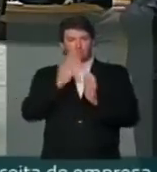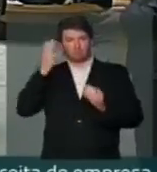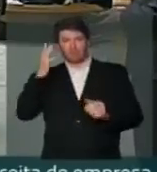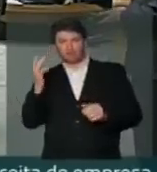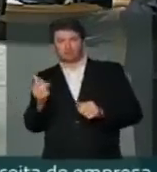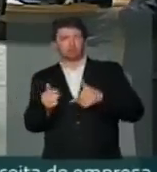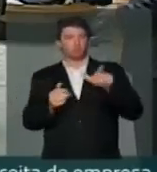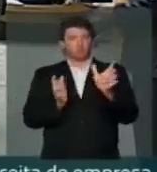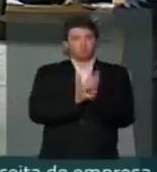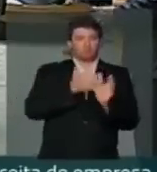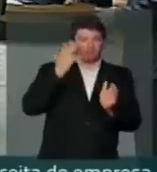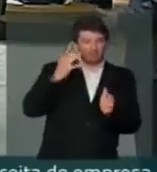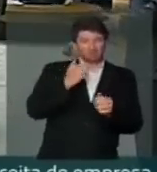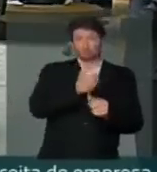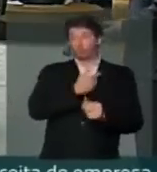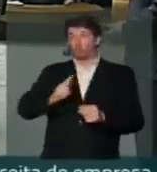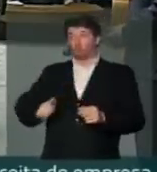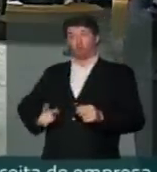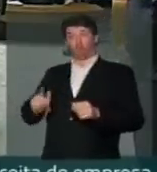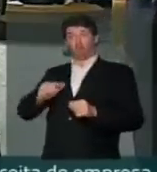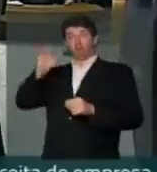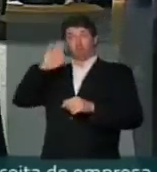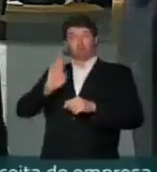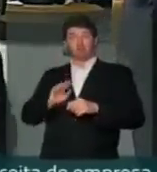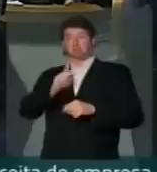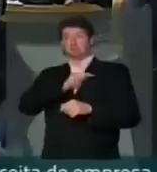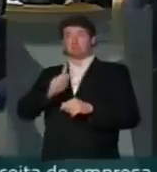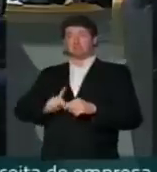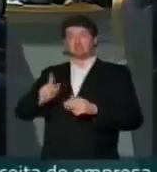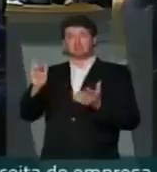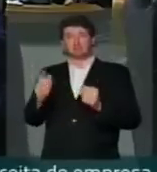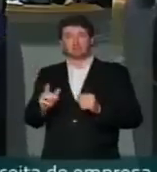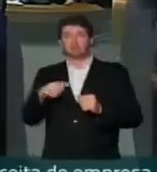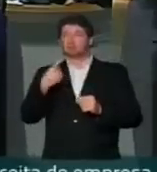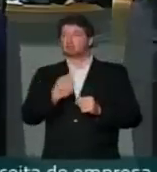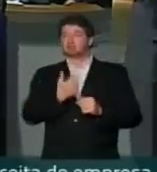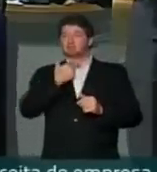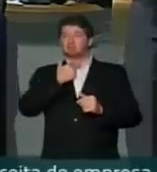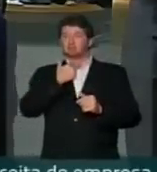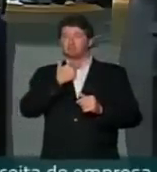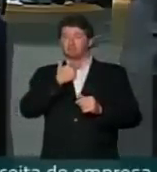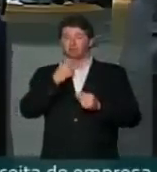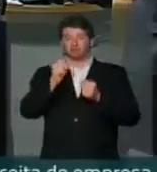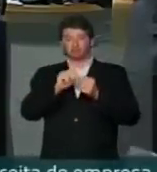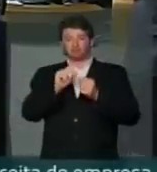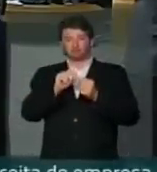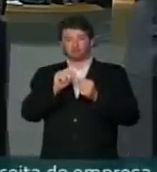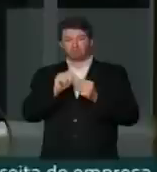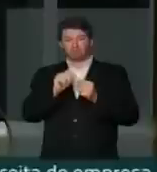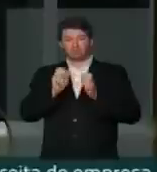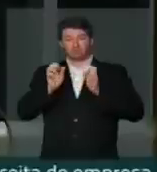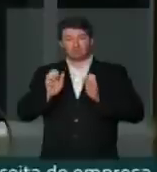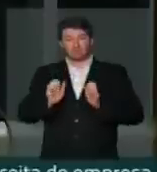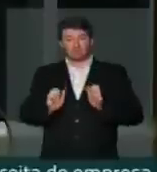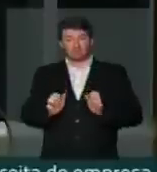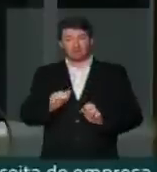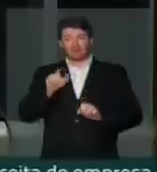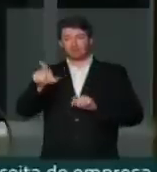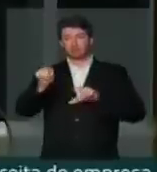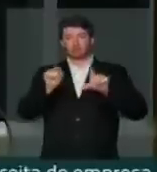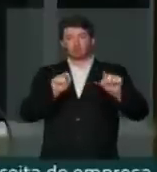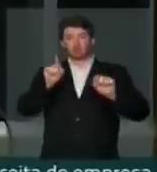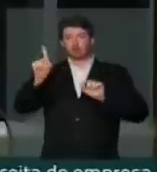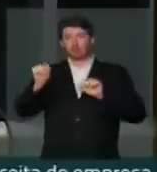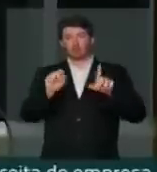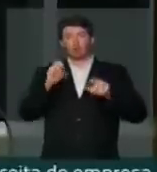ou de outro, ou governo da República, nós não podemos praticar a ética seletiva